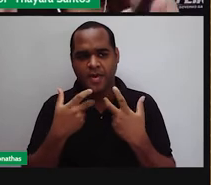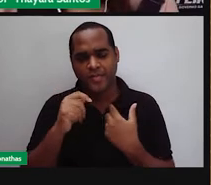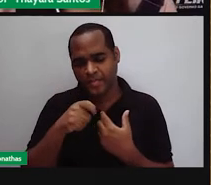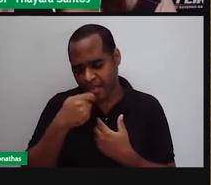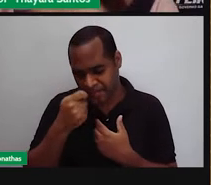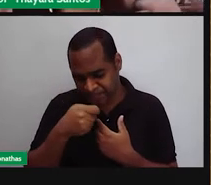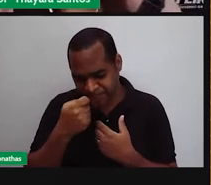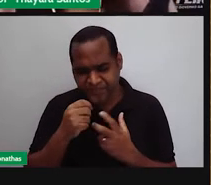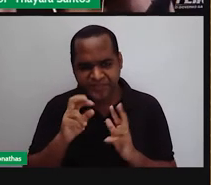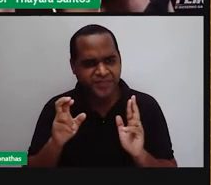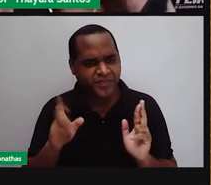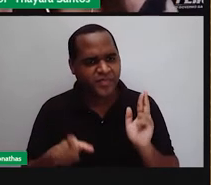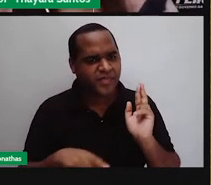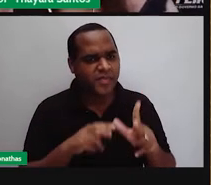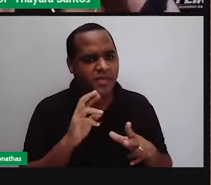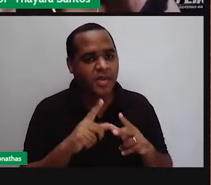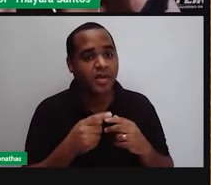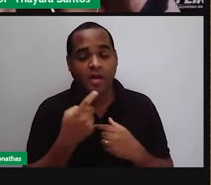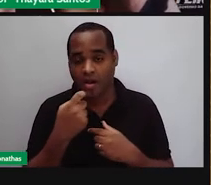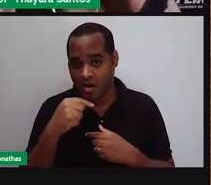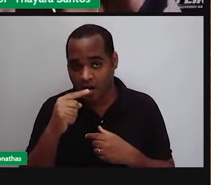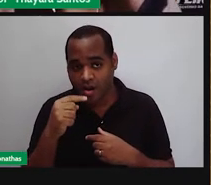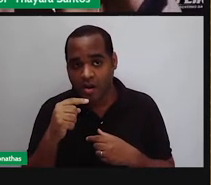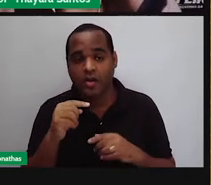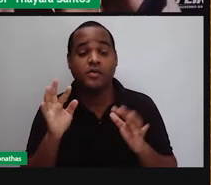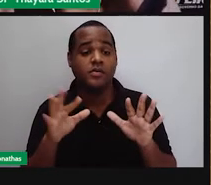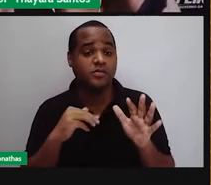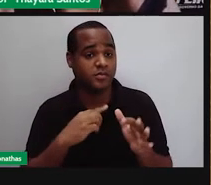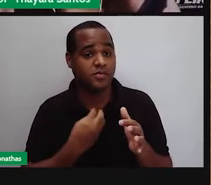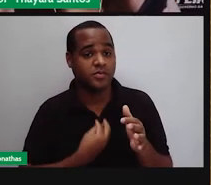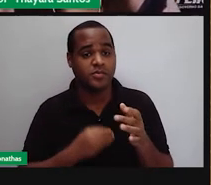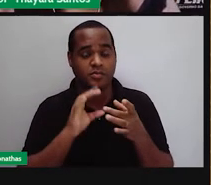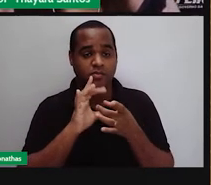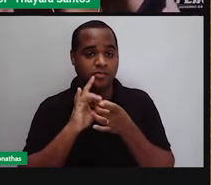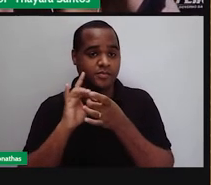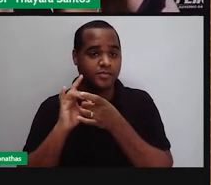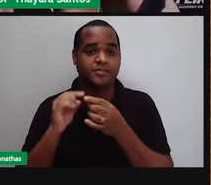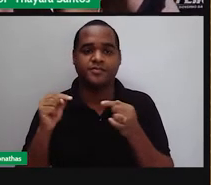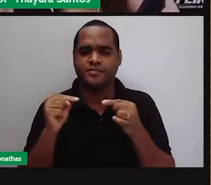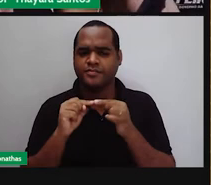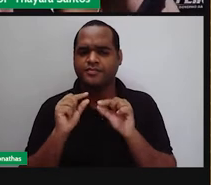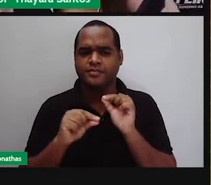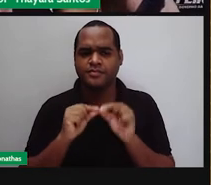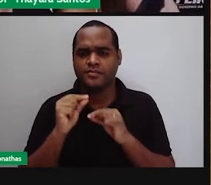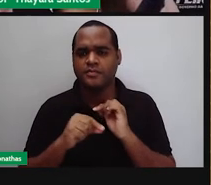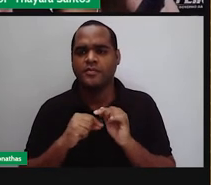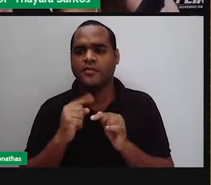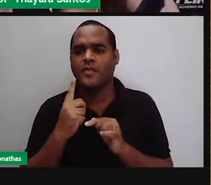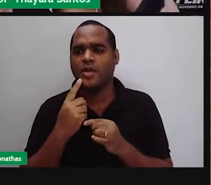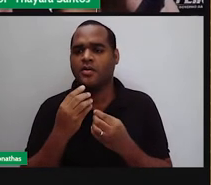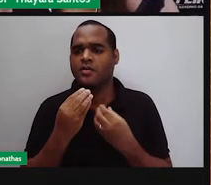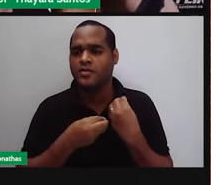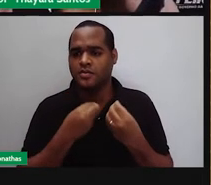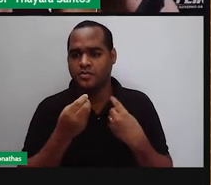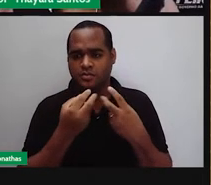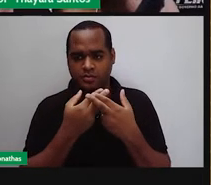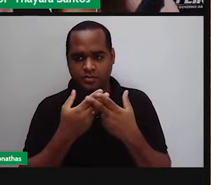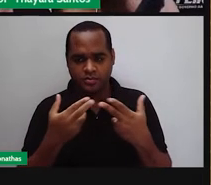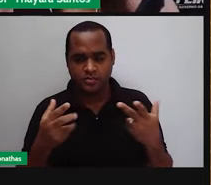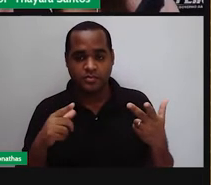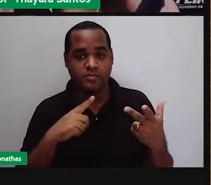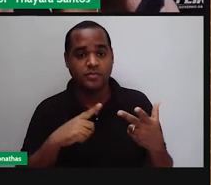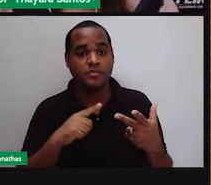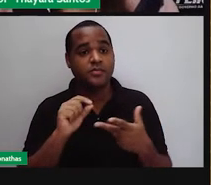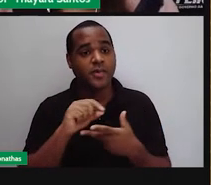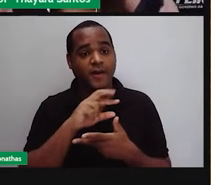diferentes dos sabores aí ao longo da nossa língua, elas estão relacionadas com a forma dessas papilas. A gente tem diferentes